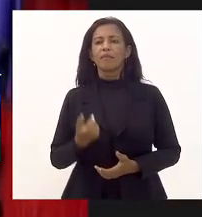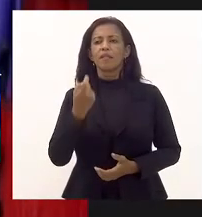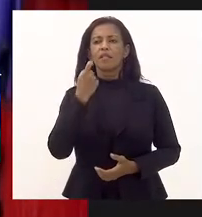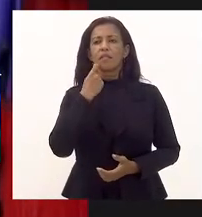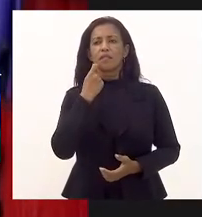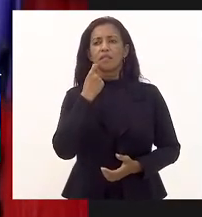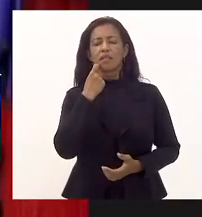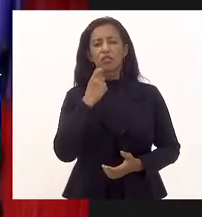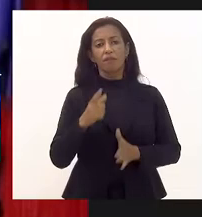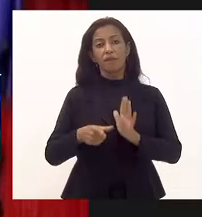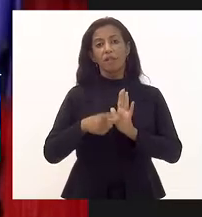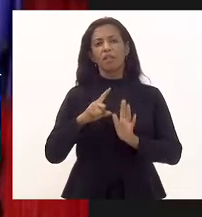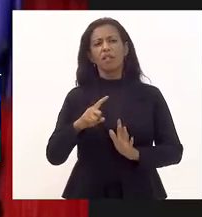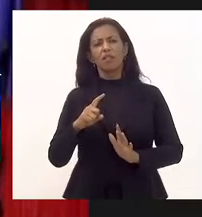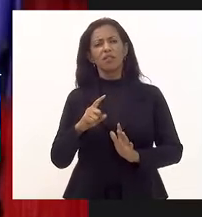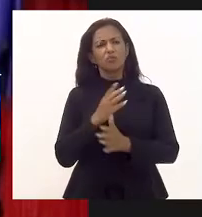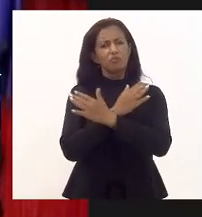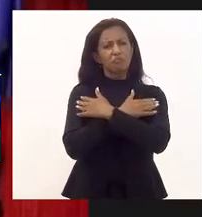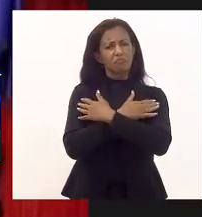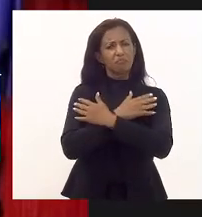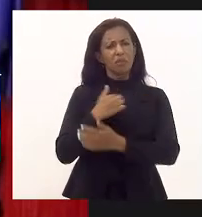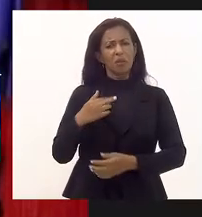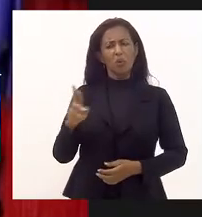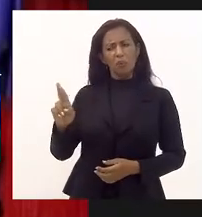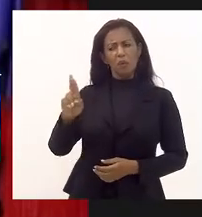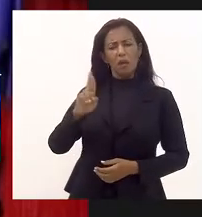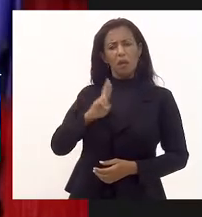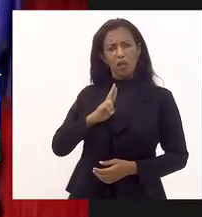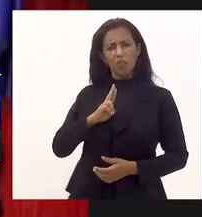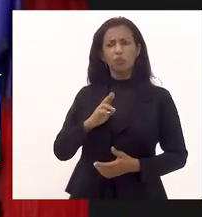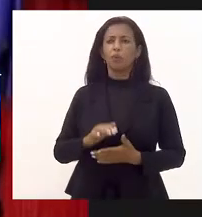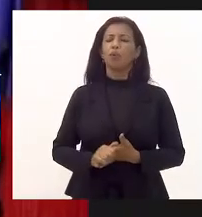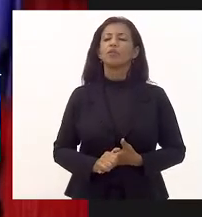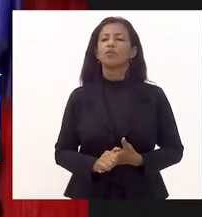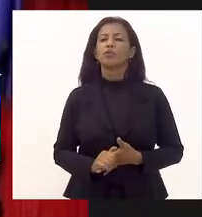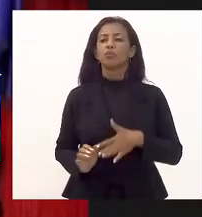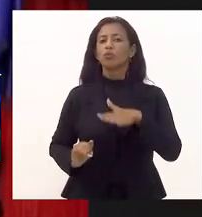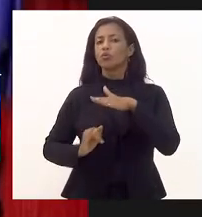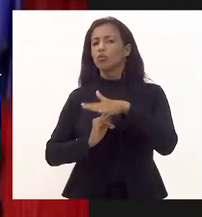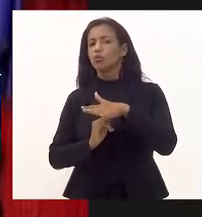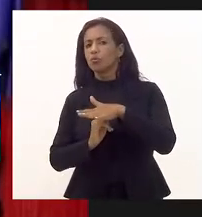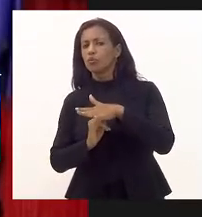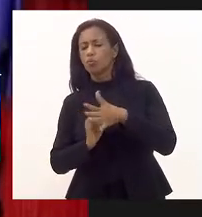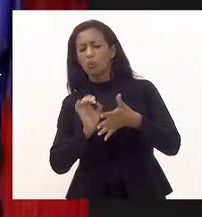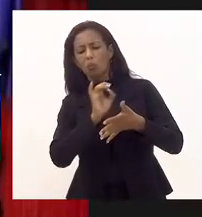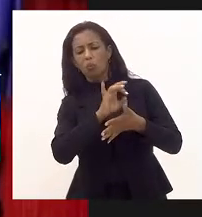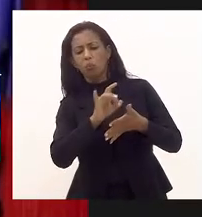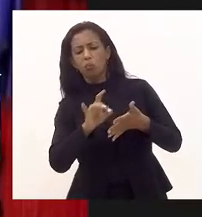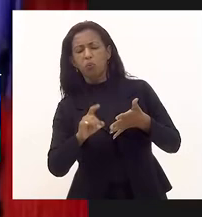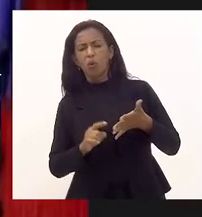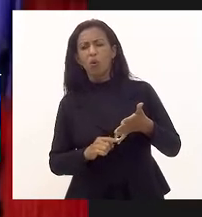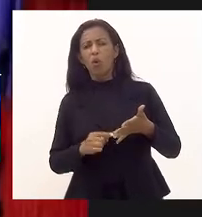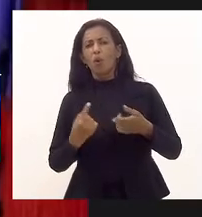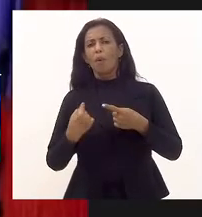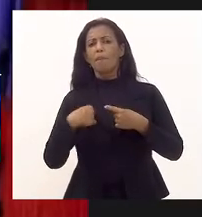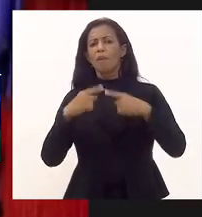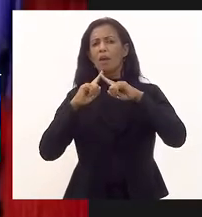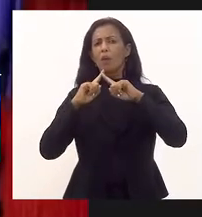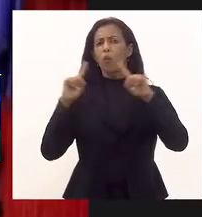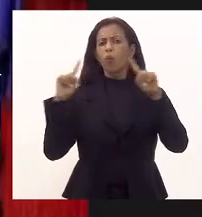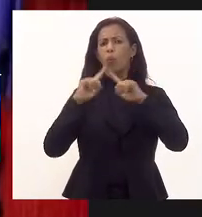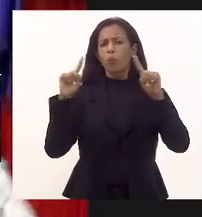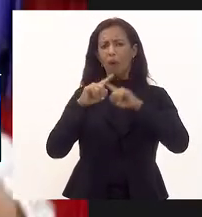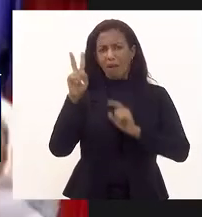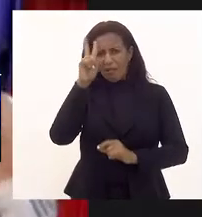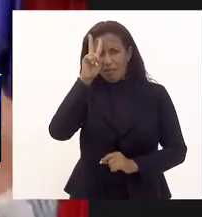-feira que antecedeu o feriado, eu recebi uma resposta do Instituto Federal Brasil com vários contrapontos sobre a minha denúncia. aquela